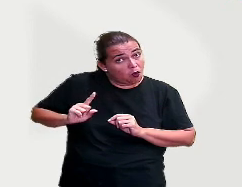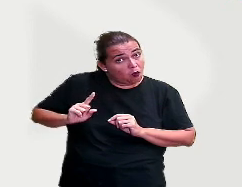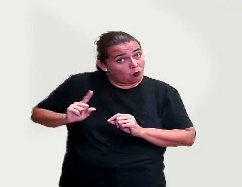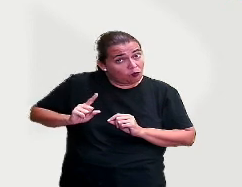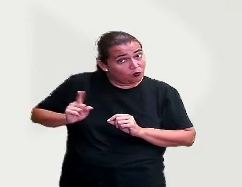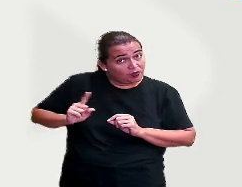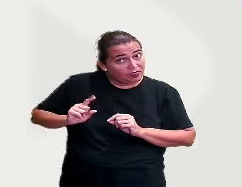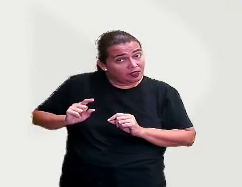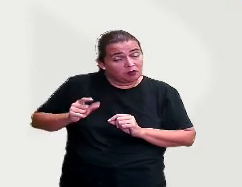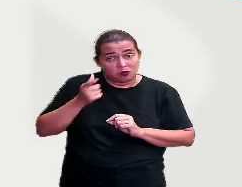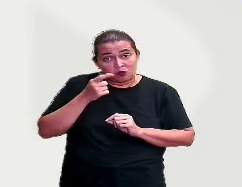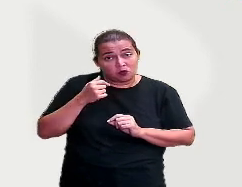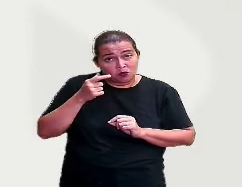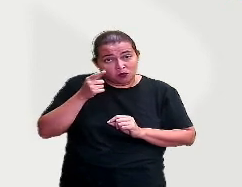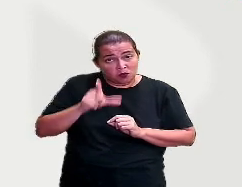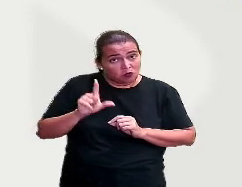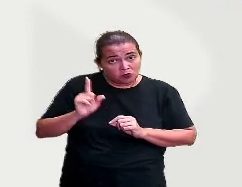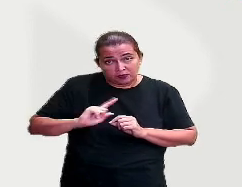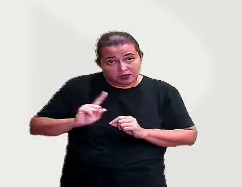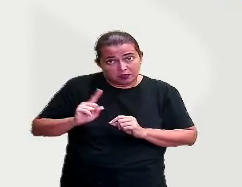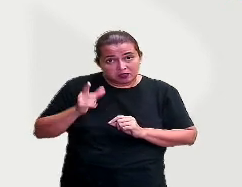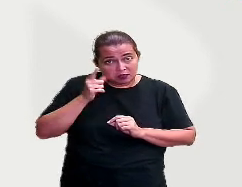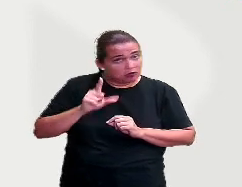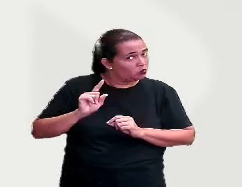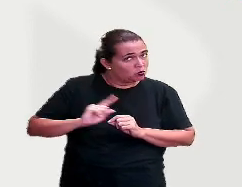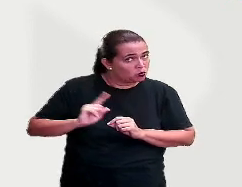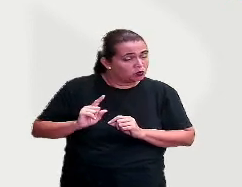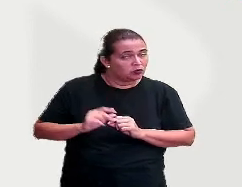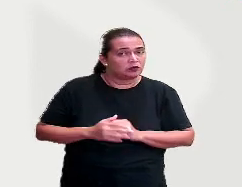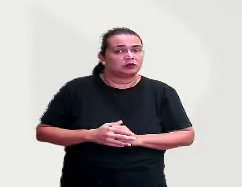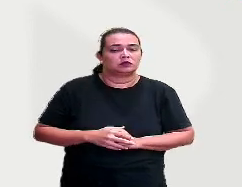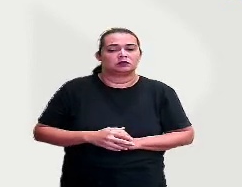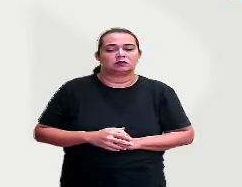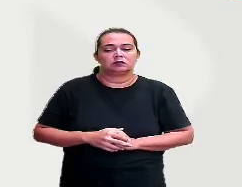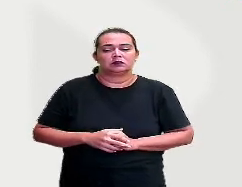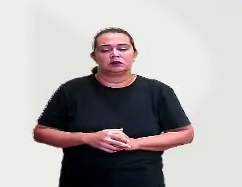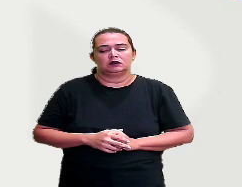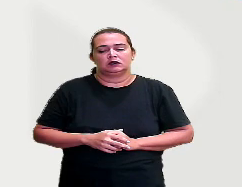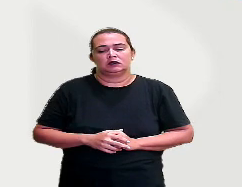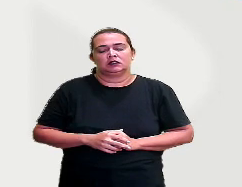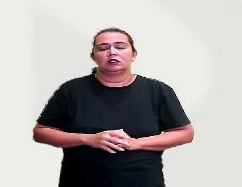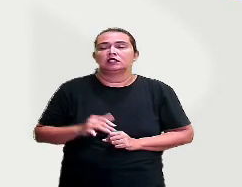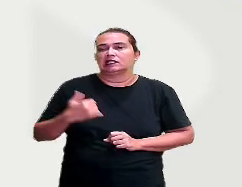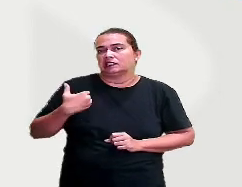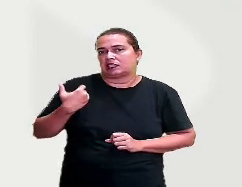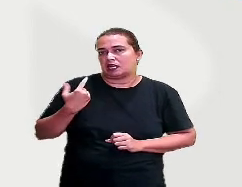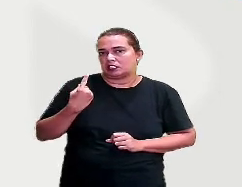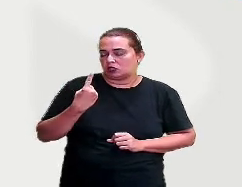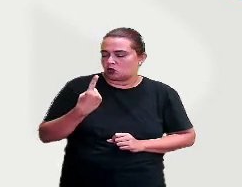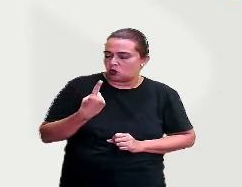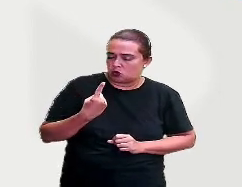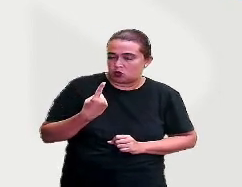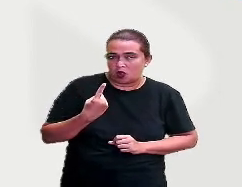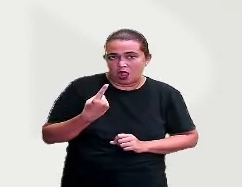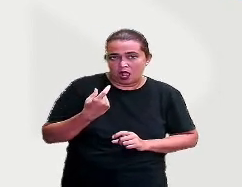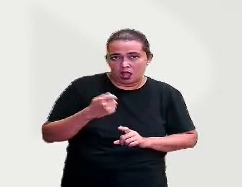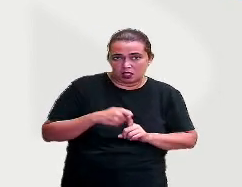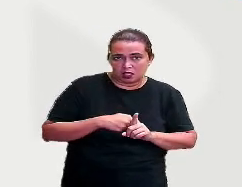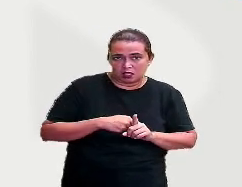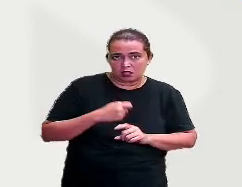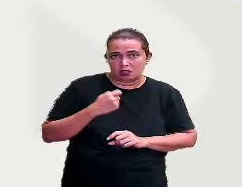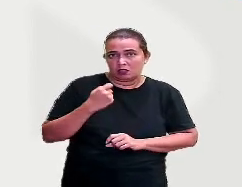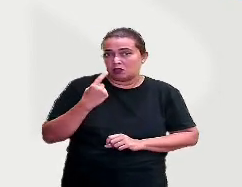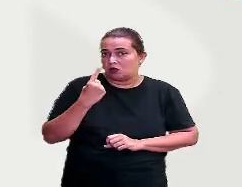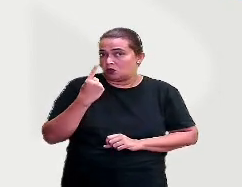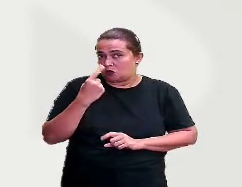não fazia quando era bem pequeno. Ó, ninguém, quando era bem pequenininho, com um ano, com meses de nascimento,